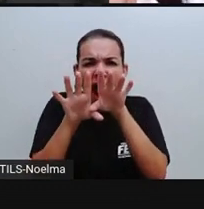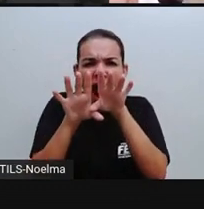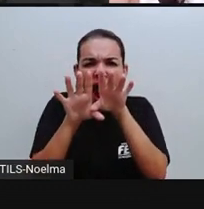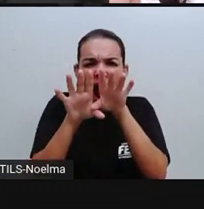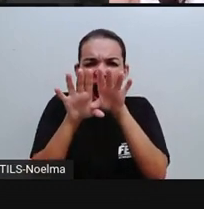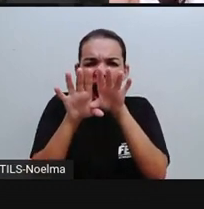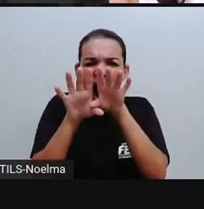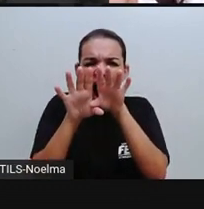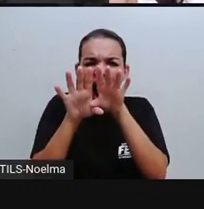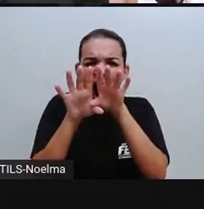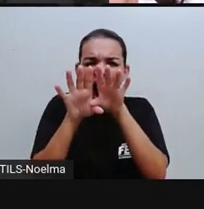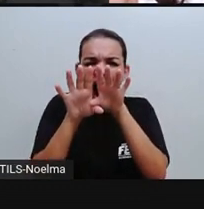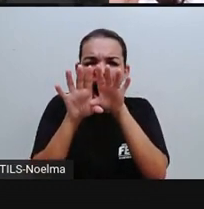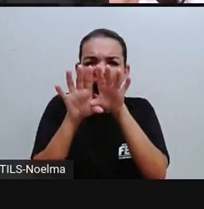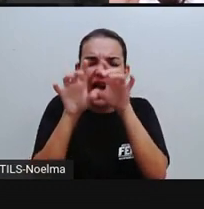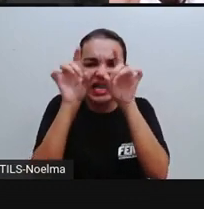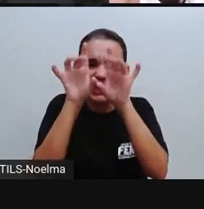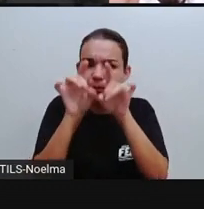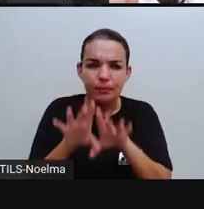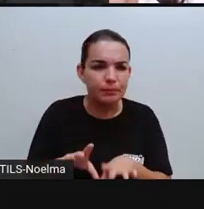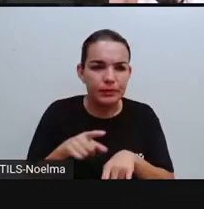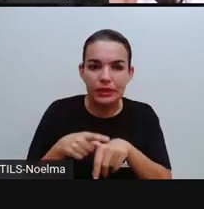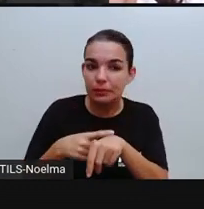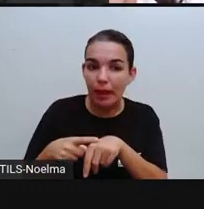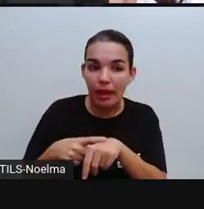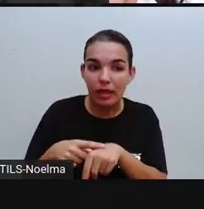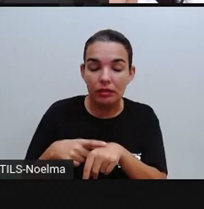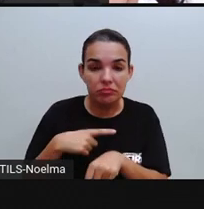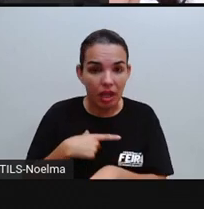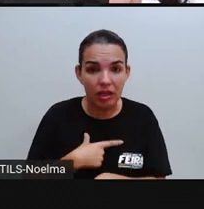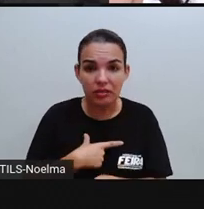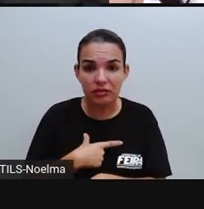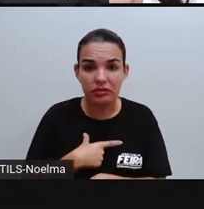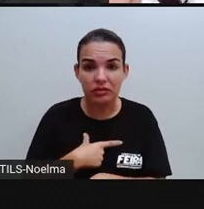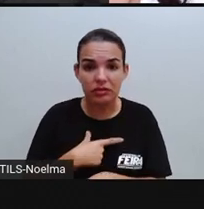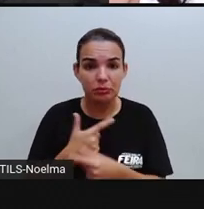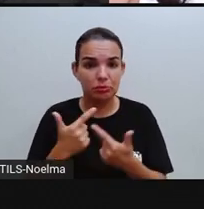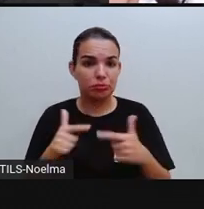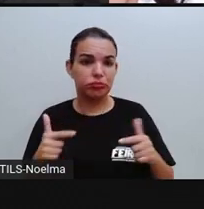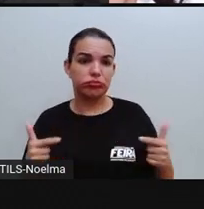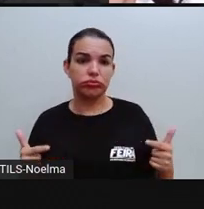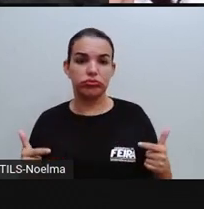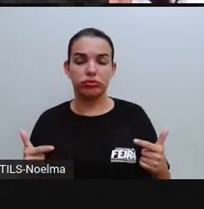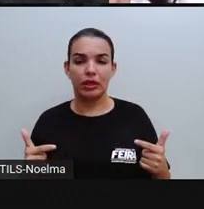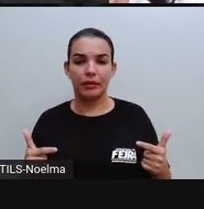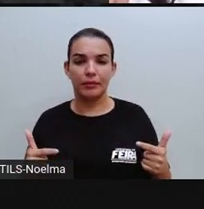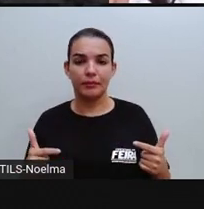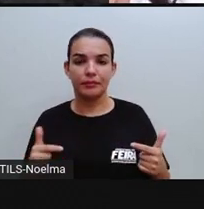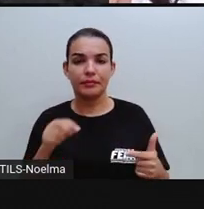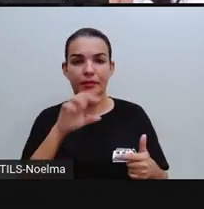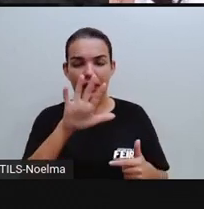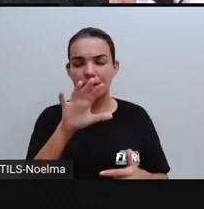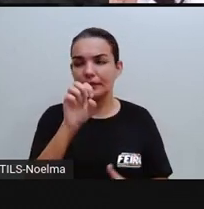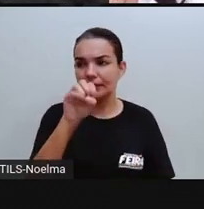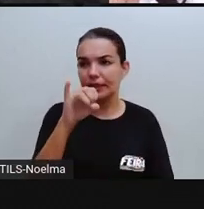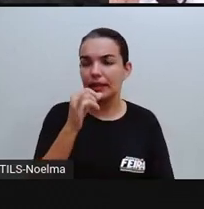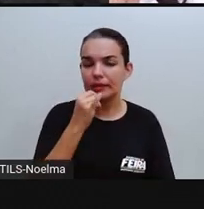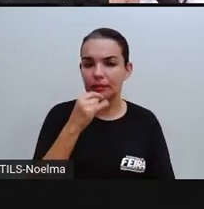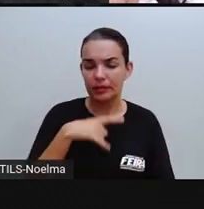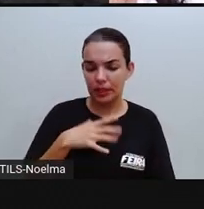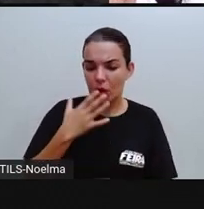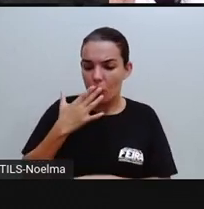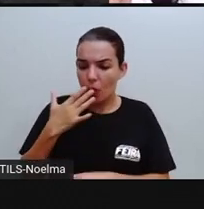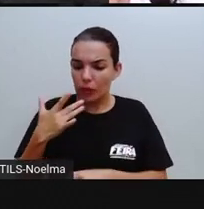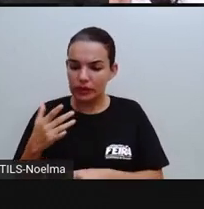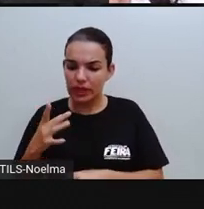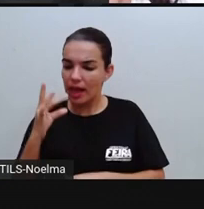geralmente, quando a gente pega os lápis, lápis de cor que a gente vai ensinar às crianças, a gente costuma